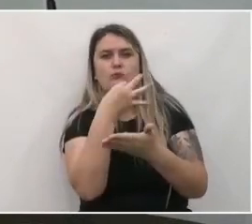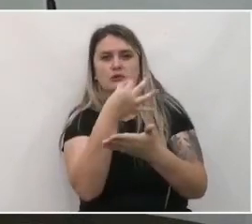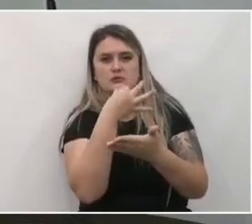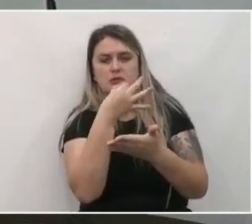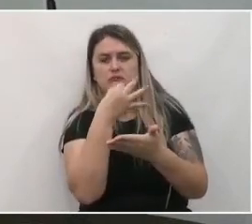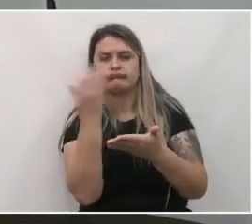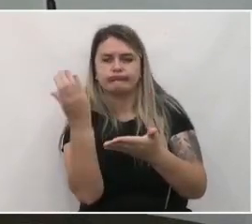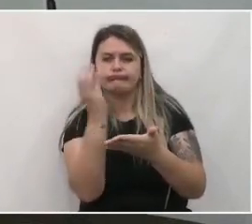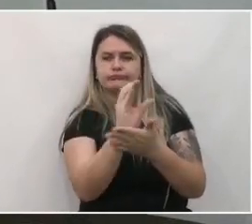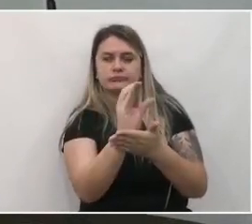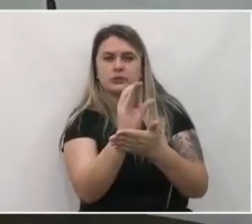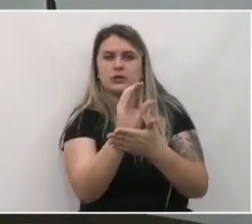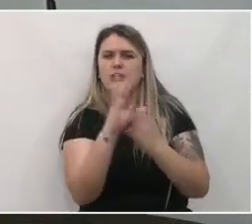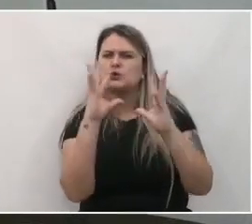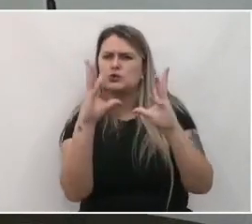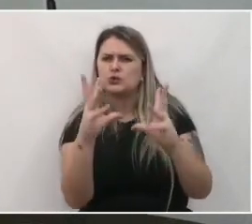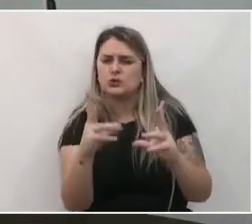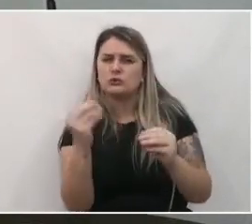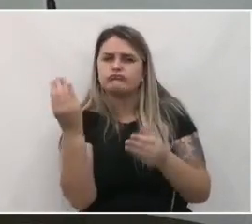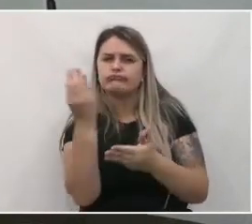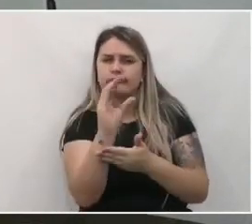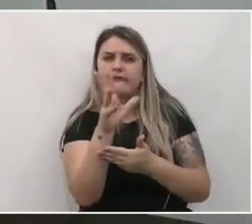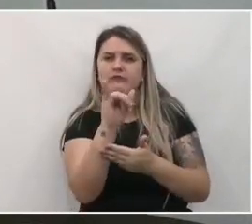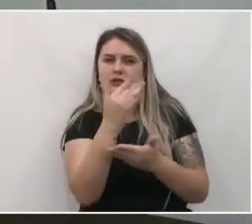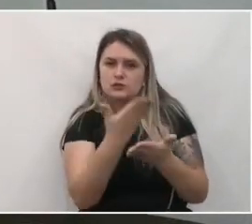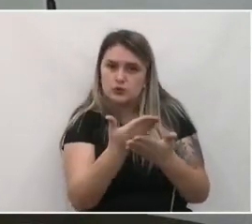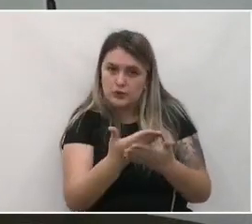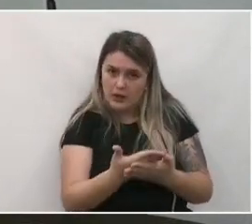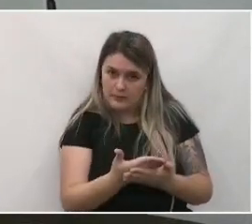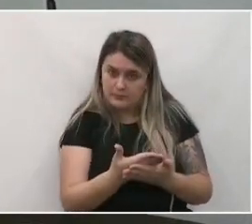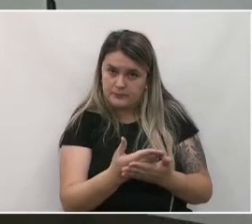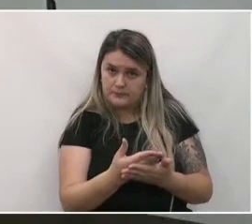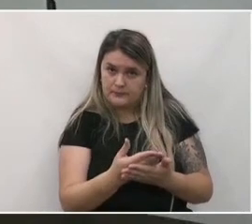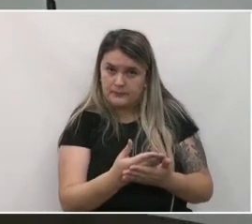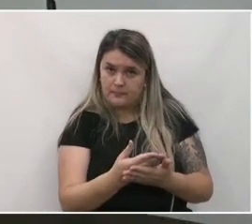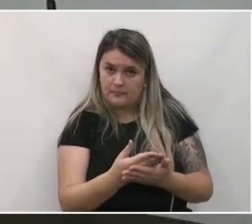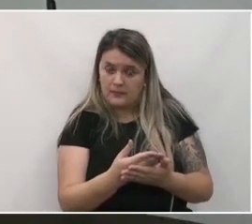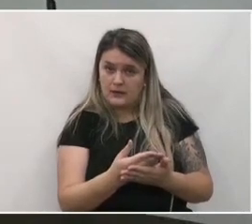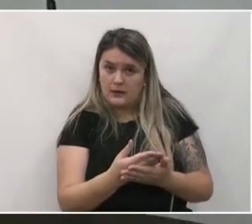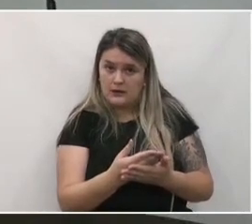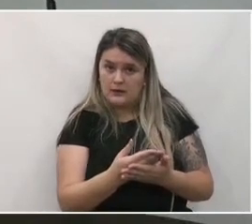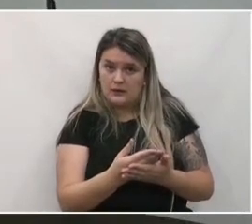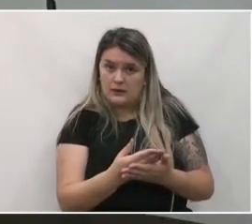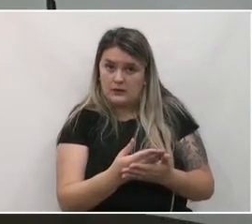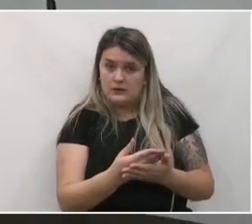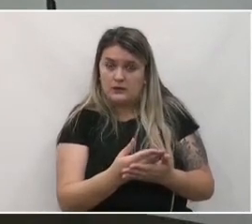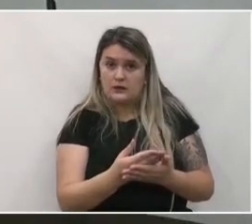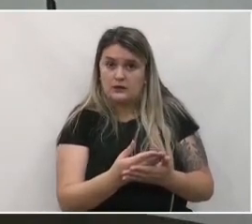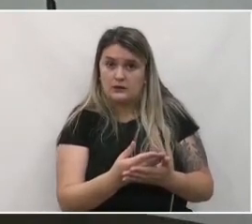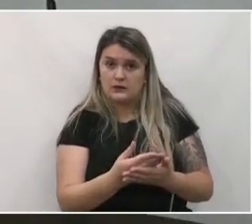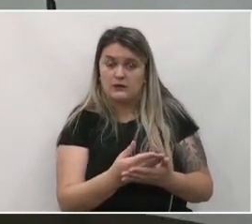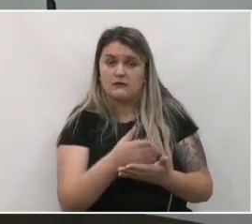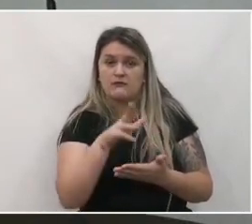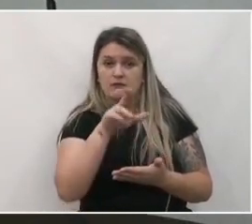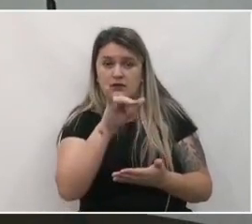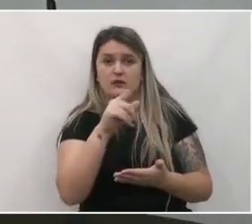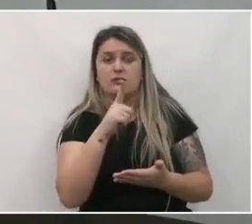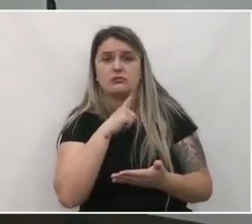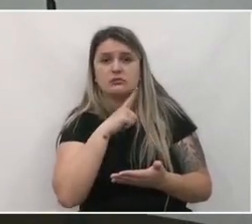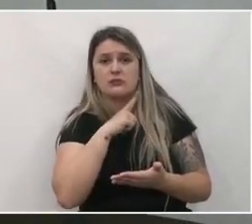todos os encaminhamentos para o portal serão estudados. Ok? Então, serão, haverá,